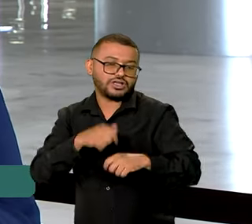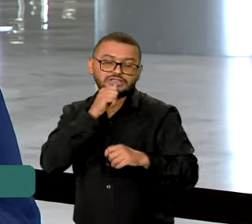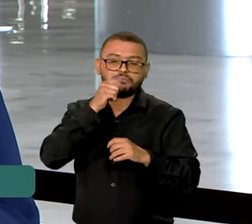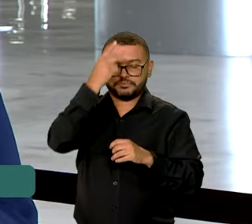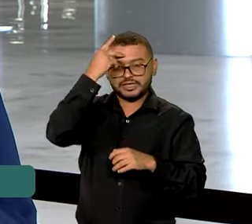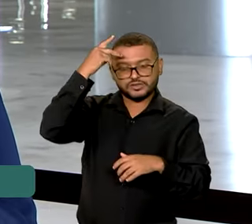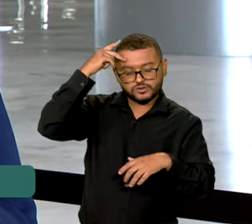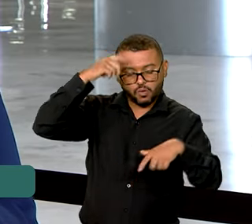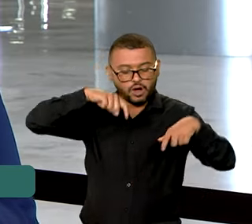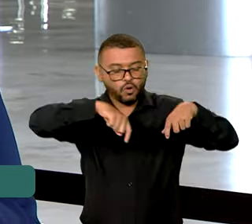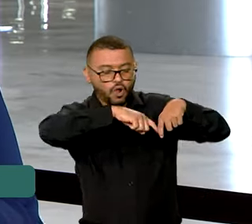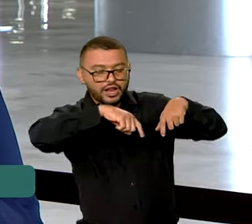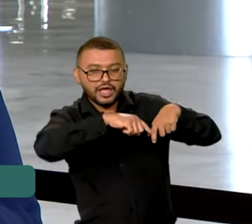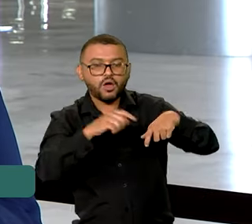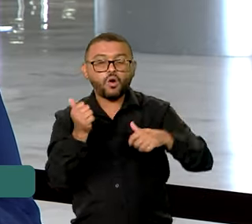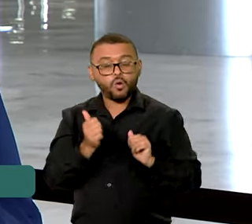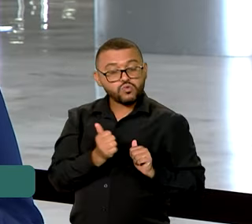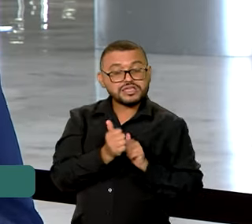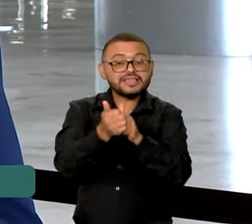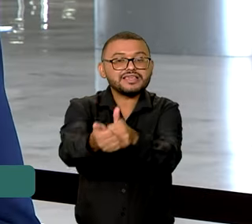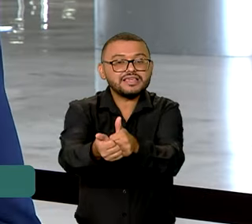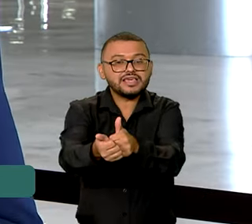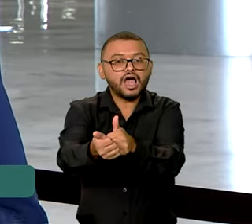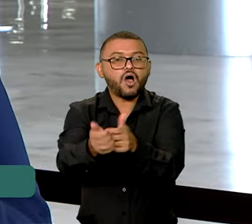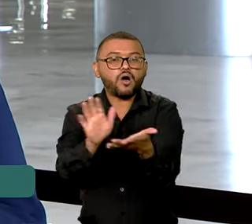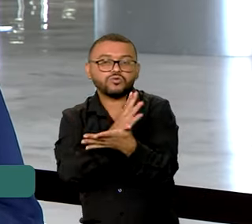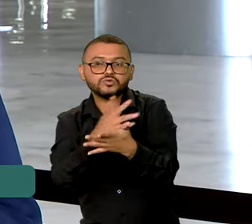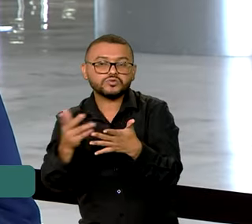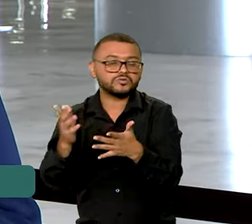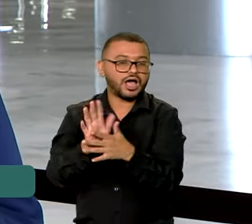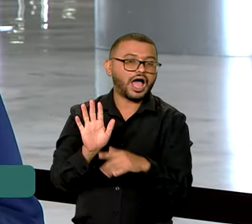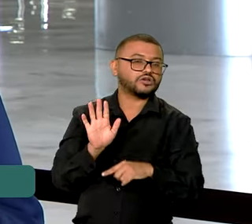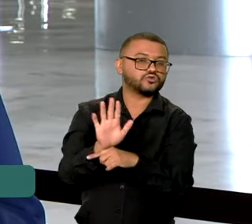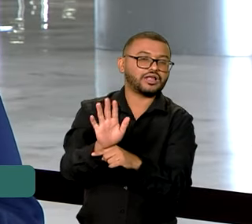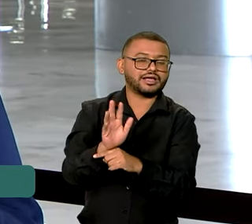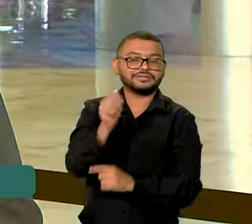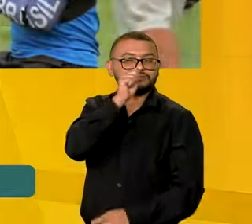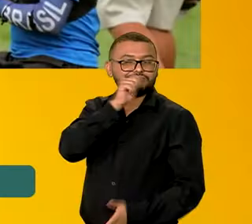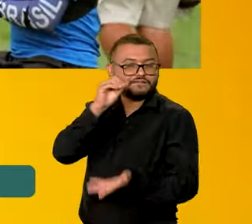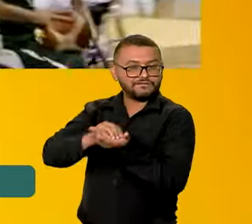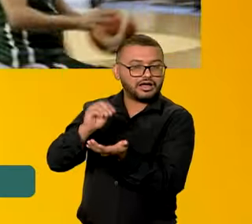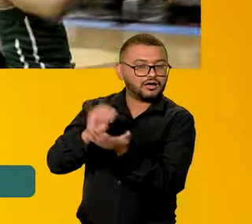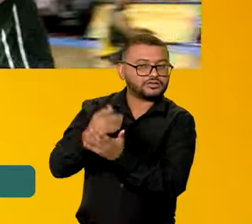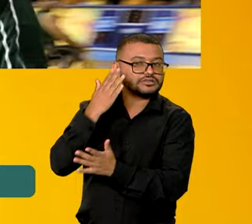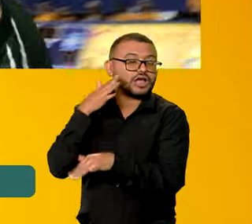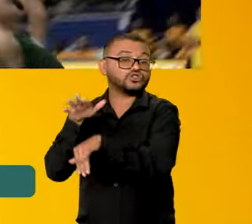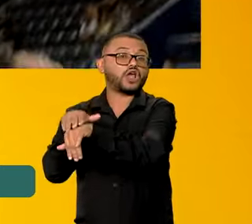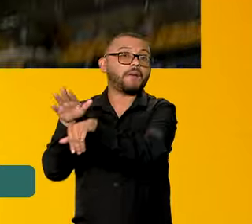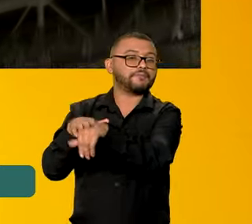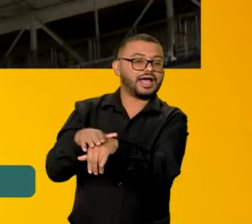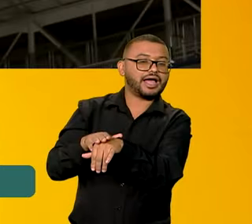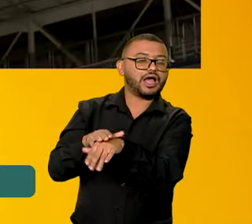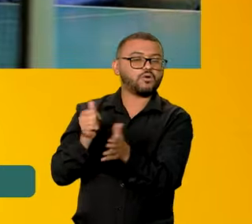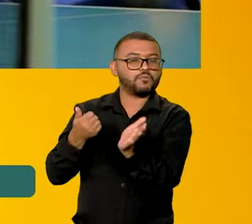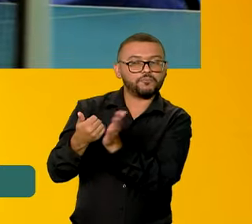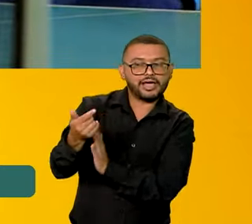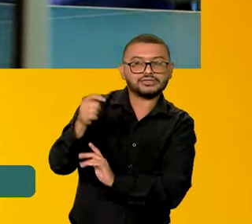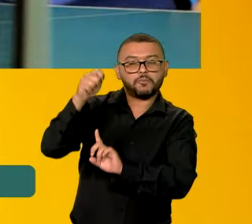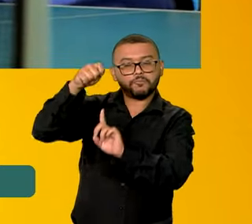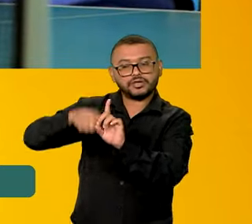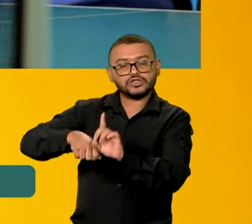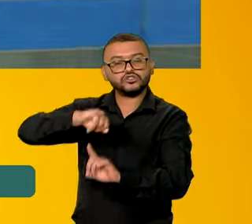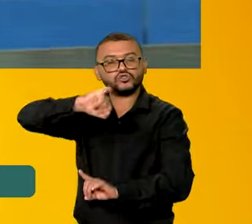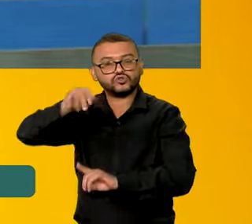goleiros, os atletas-guia, pilotos e timoneiros. Nesse caso, eles ainda vão ser convocados, essa convocação deve ocorrer agora em